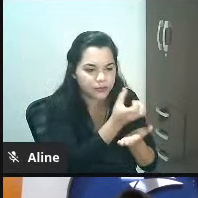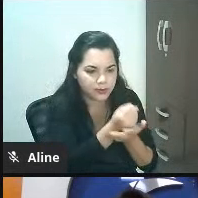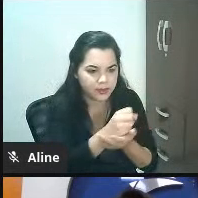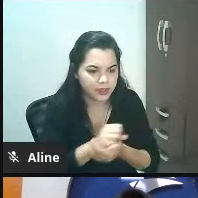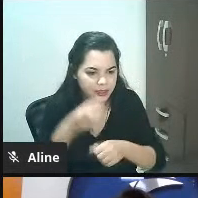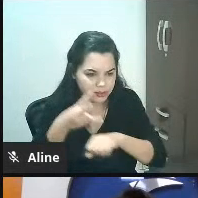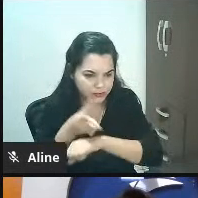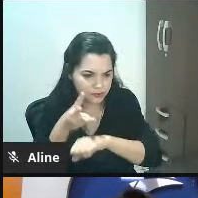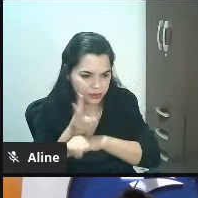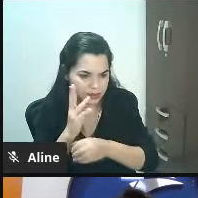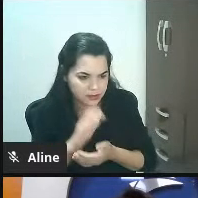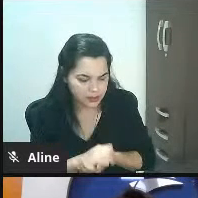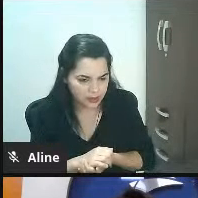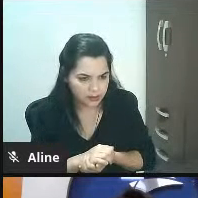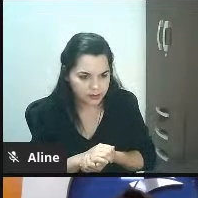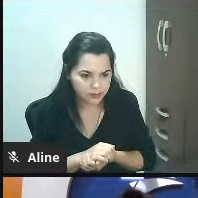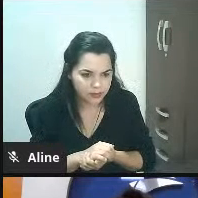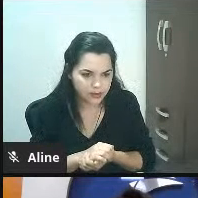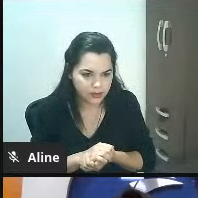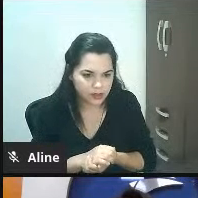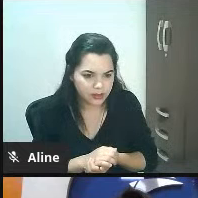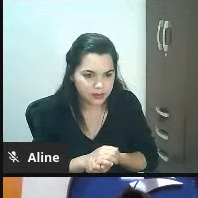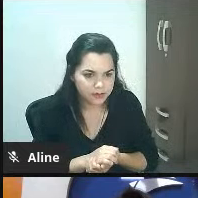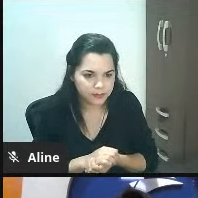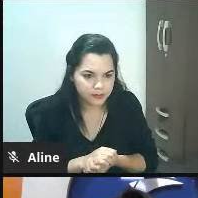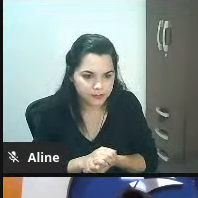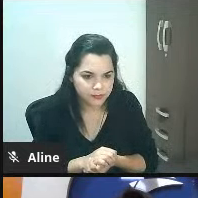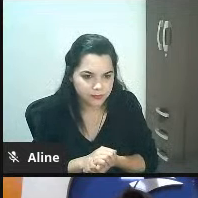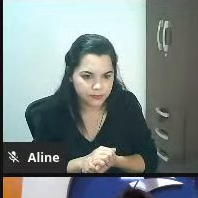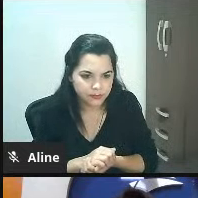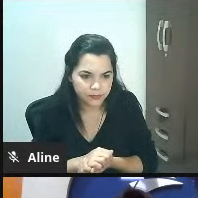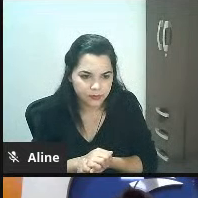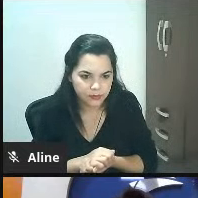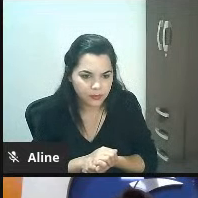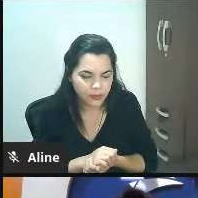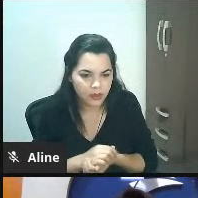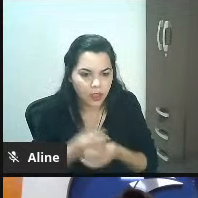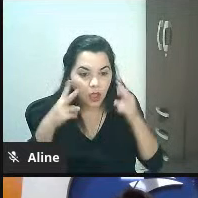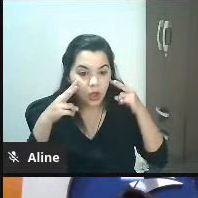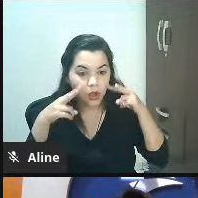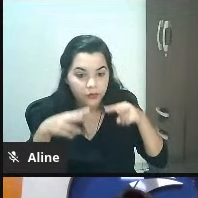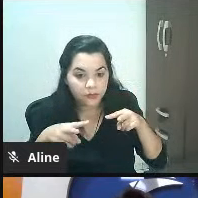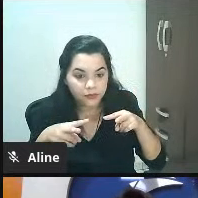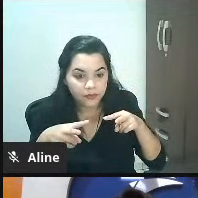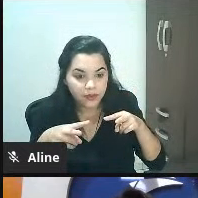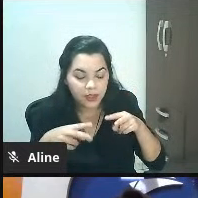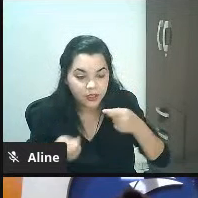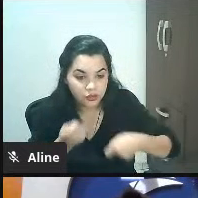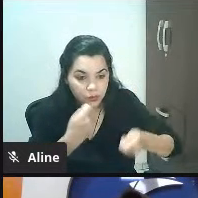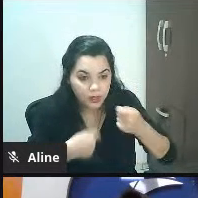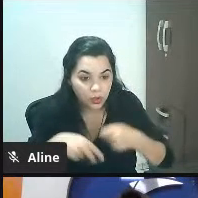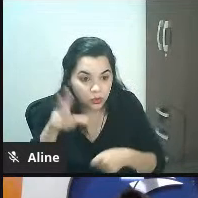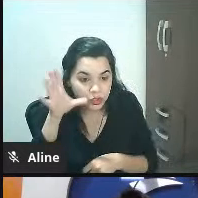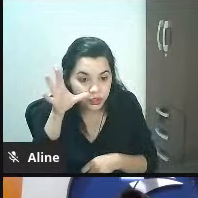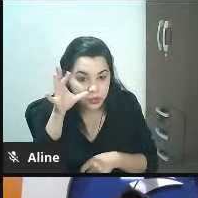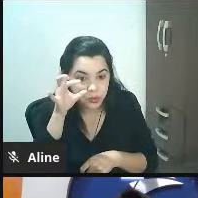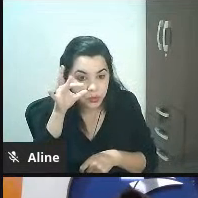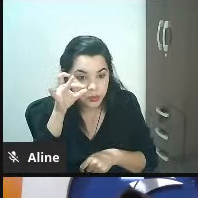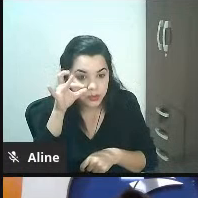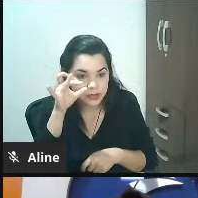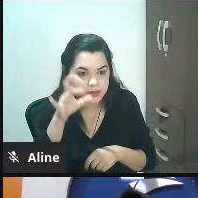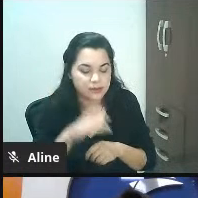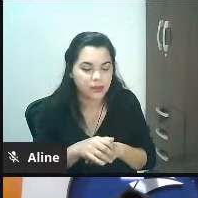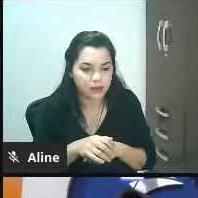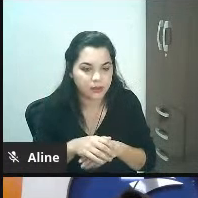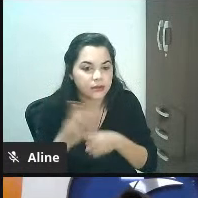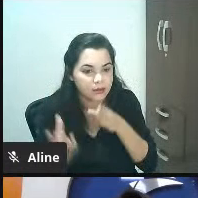e por último salvo engano é por último aqui olha a nova loja que o Instagram criou a nova loja que